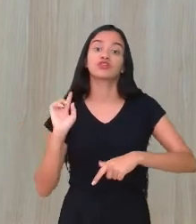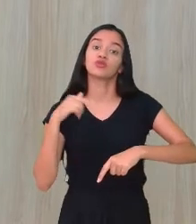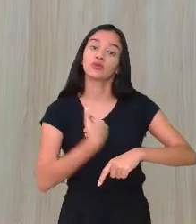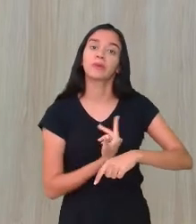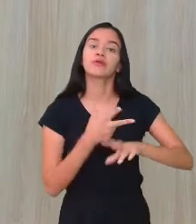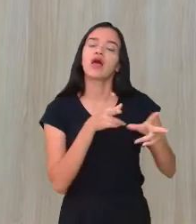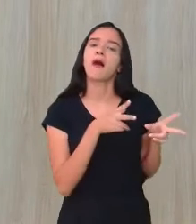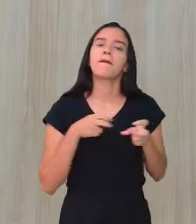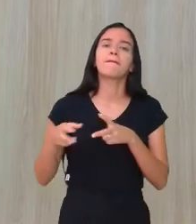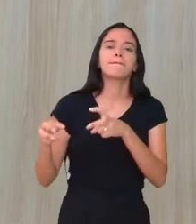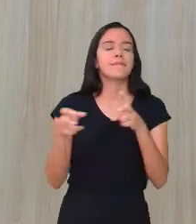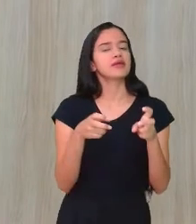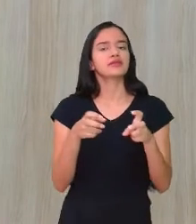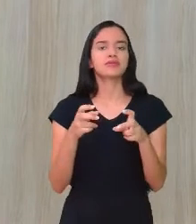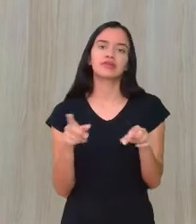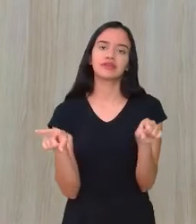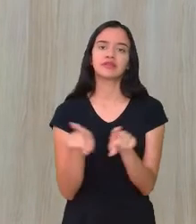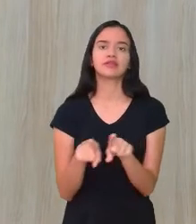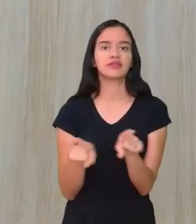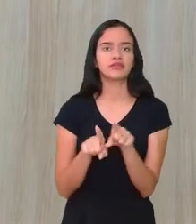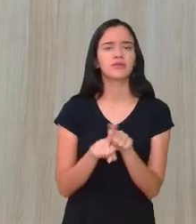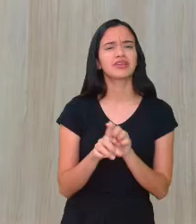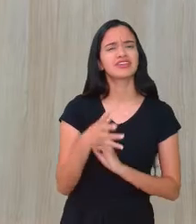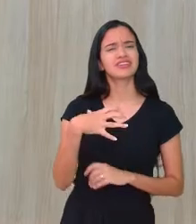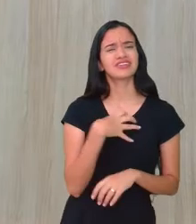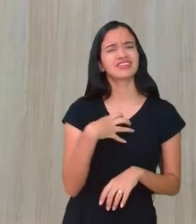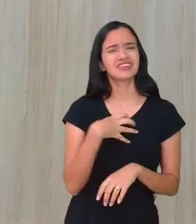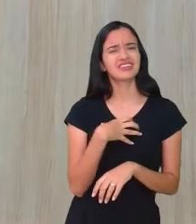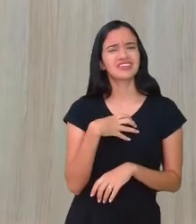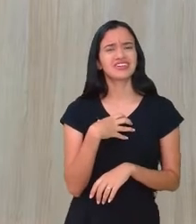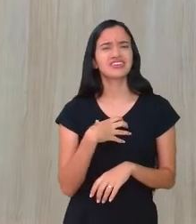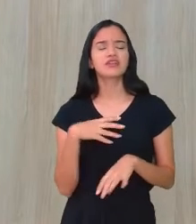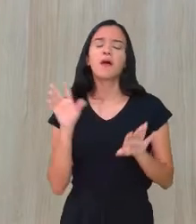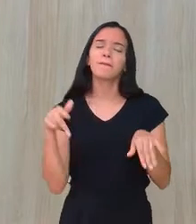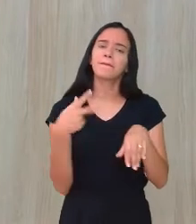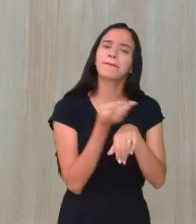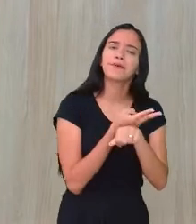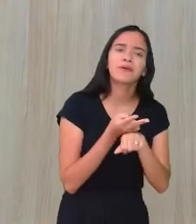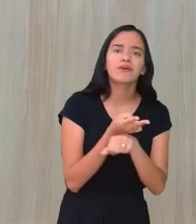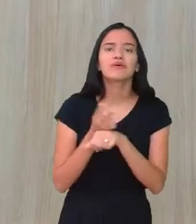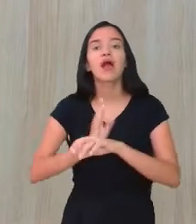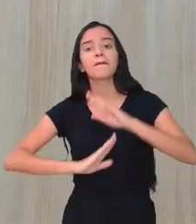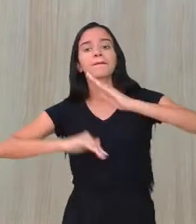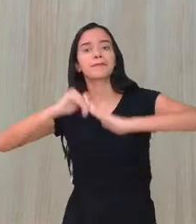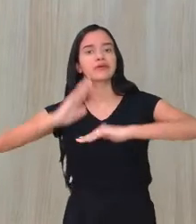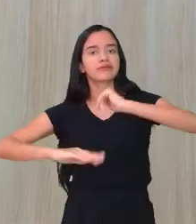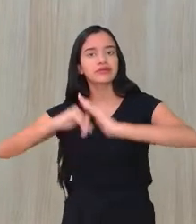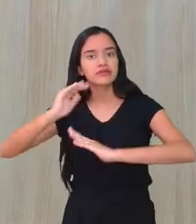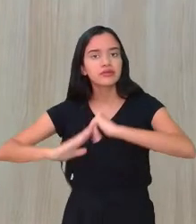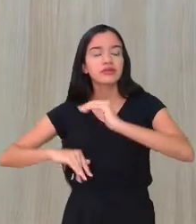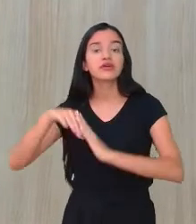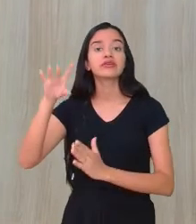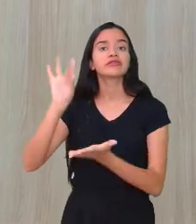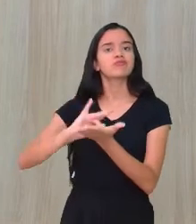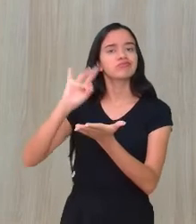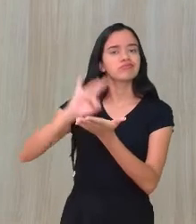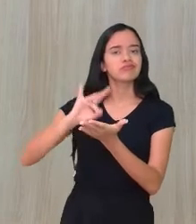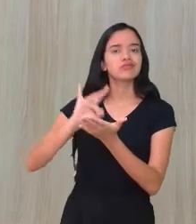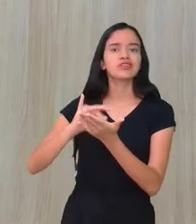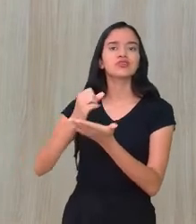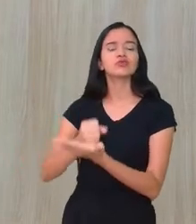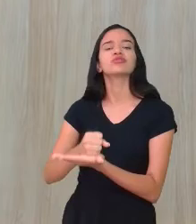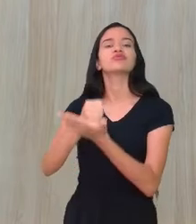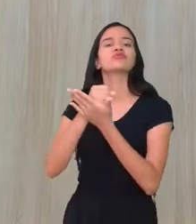possa identificar, ou a gente mesmo que estiver sentindo aquilo ali, a gente procurar o profissional que realmente vai nos ajudar a